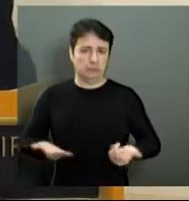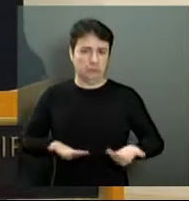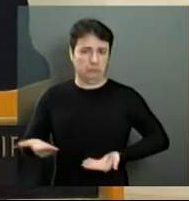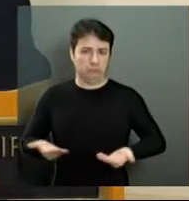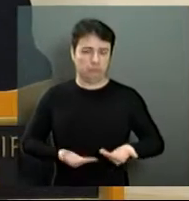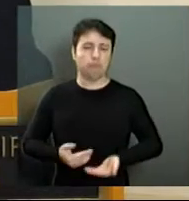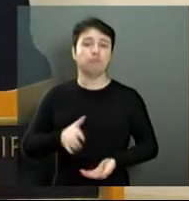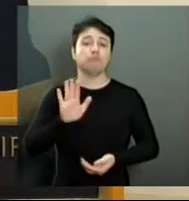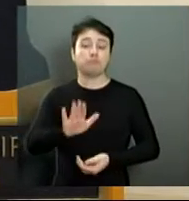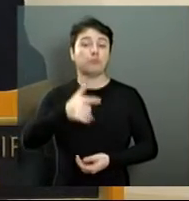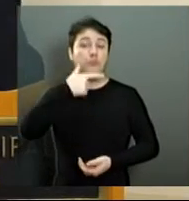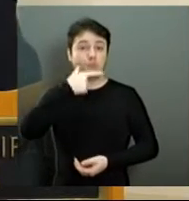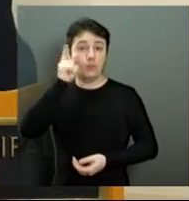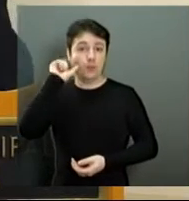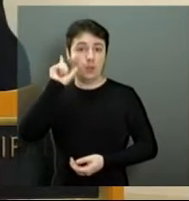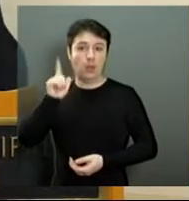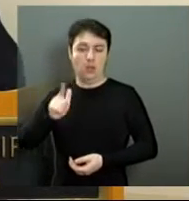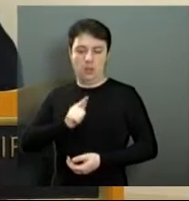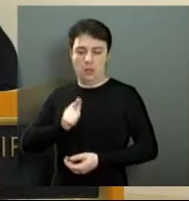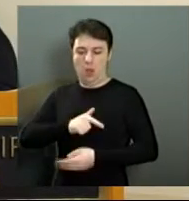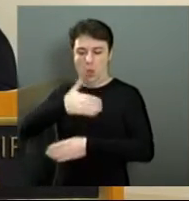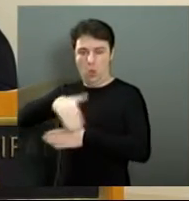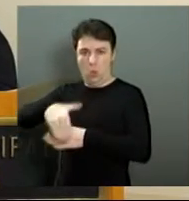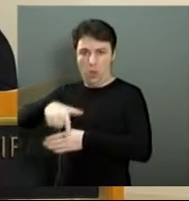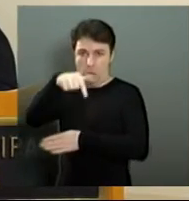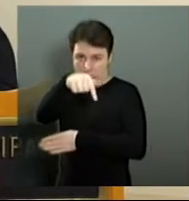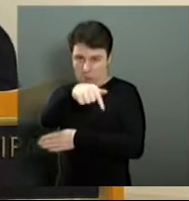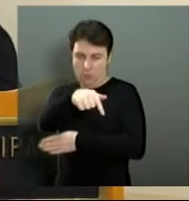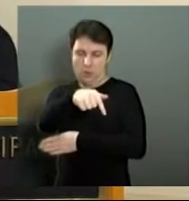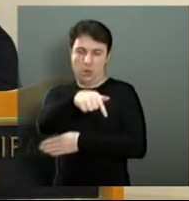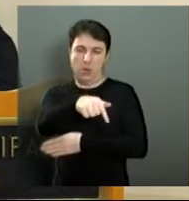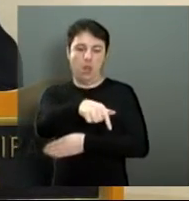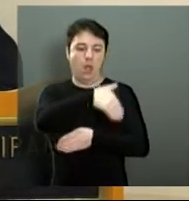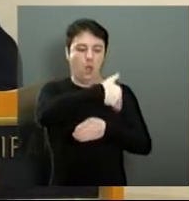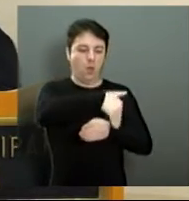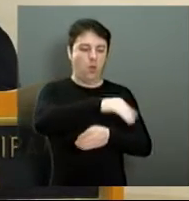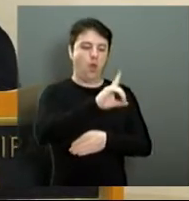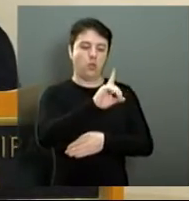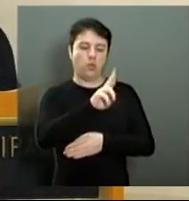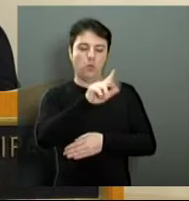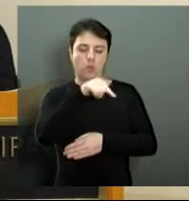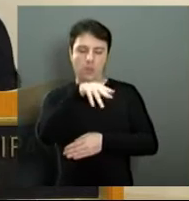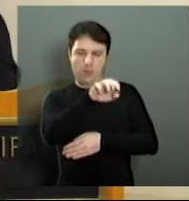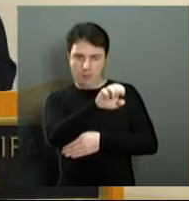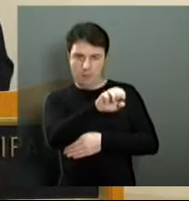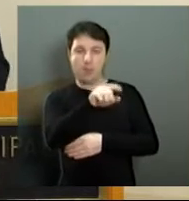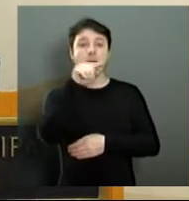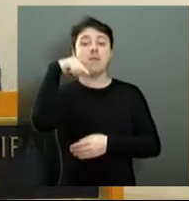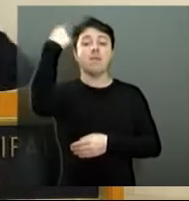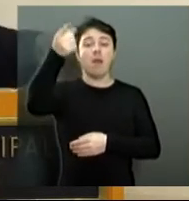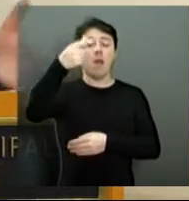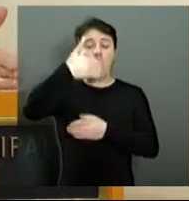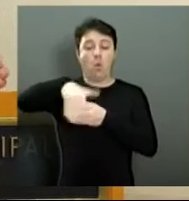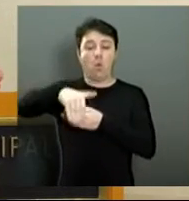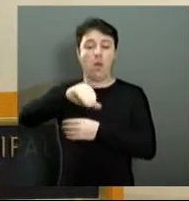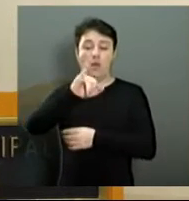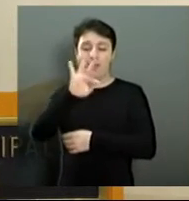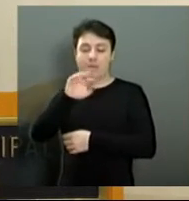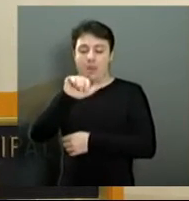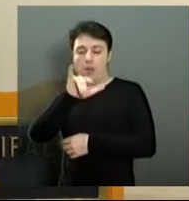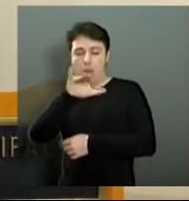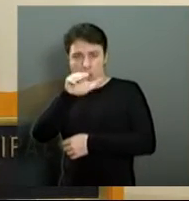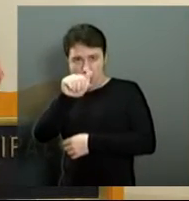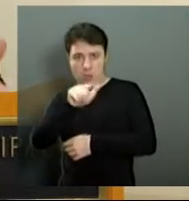ontem aqui, na esquina da Sete, com a Avenida Duca de Caxias, aqui subindo, na Rua Itálica de Caxias, o corredor.